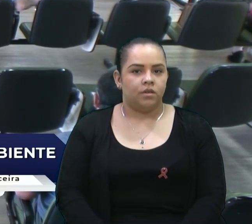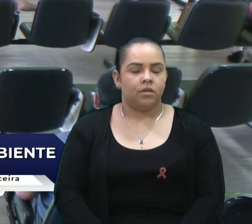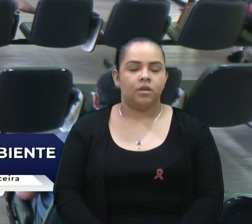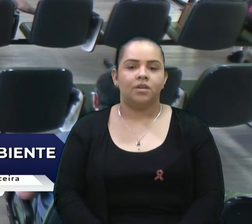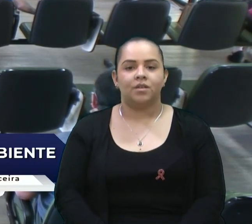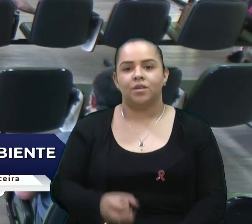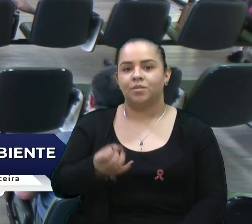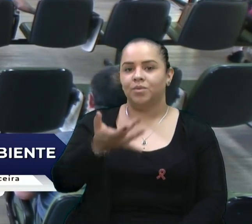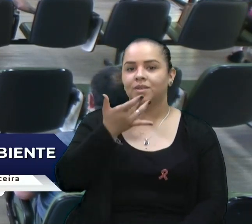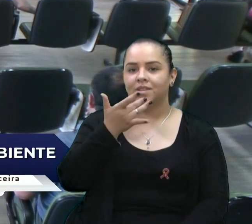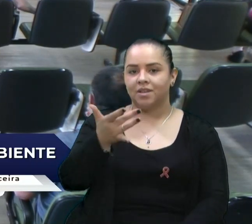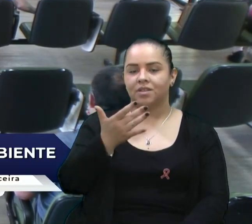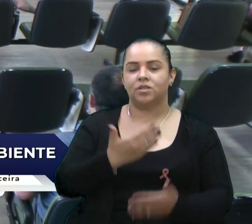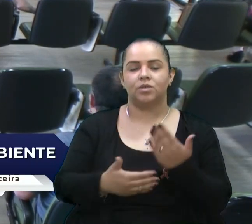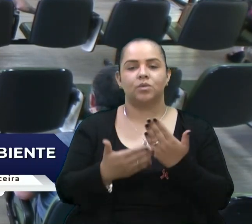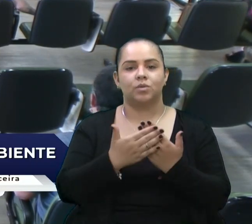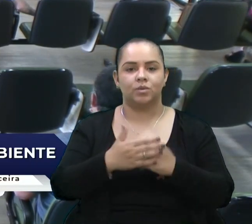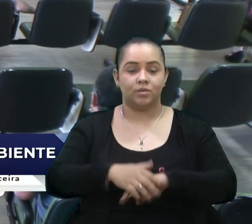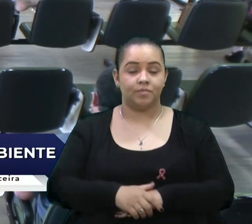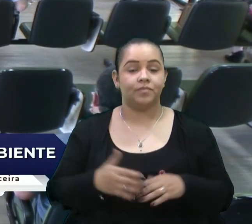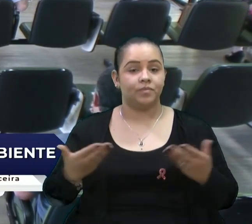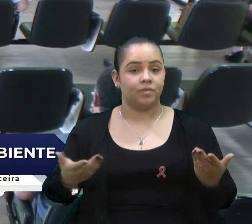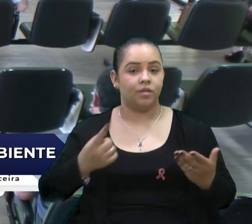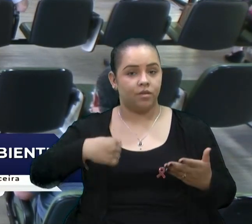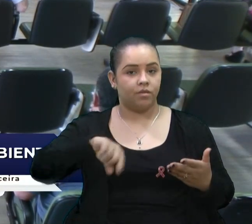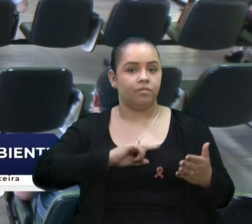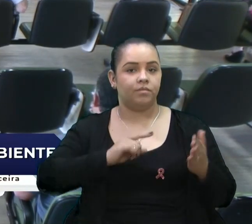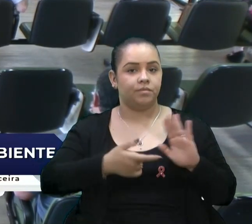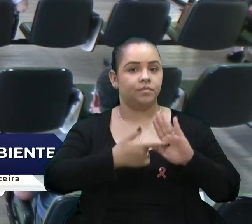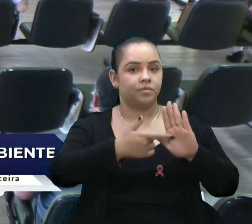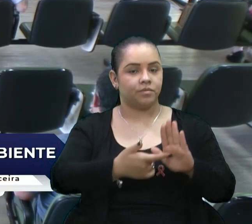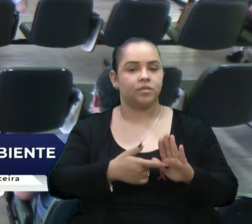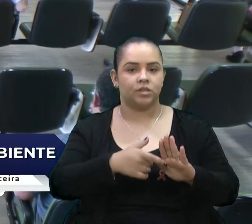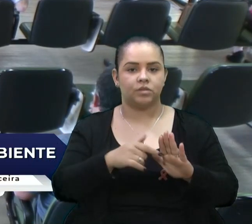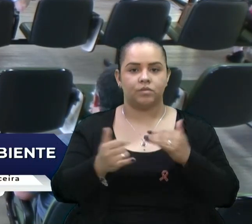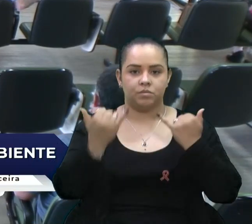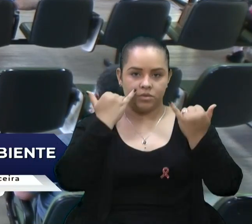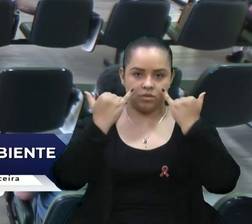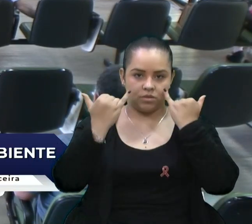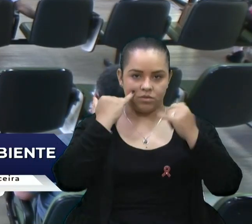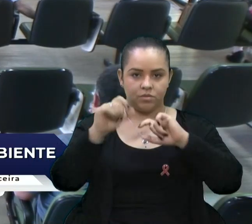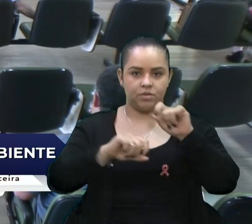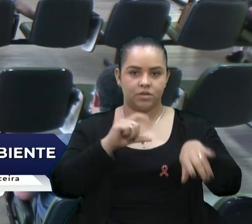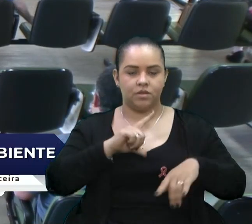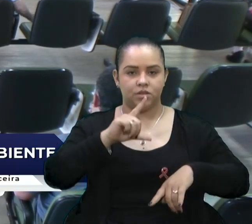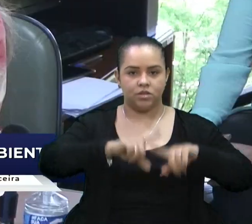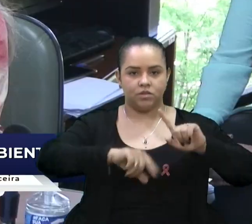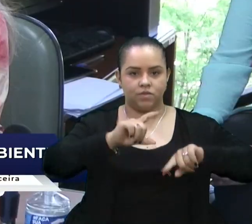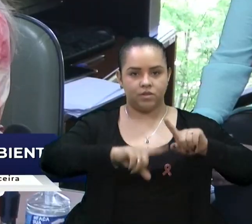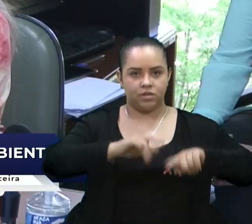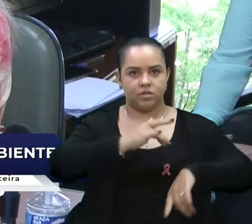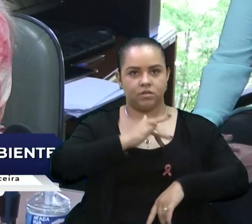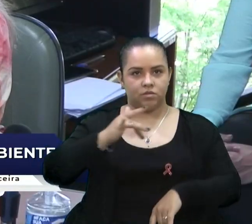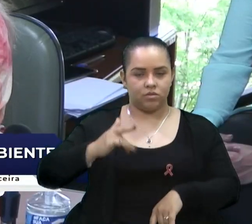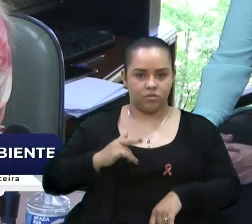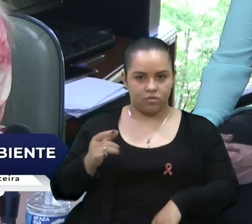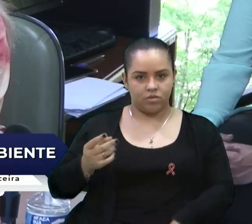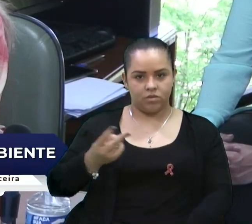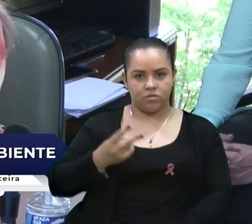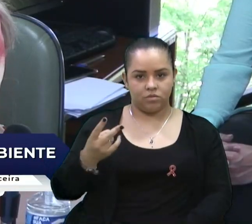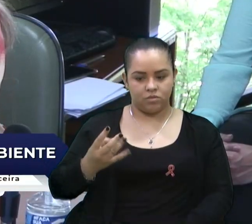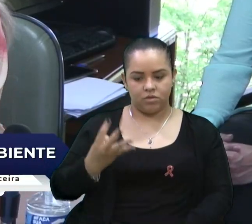Boa tarde a todos. Então, a gente apresenta os dados de produção de serviços em saúde durante o segundo